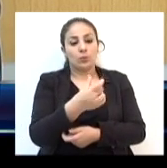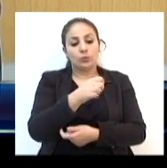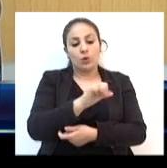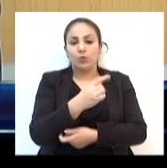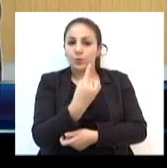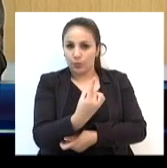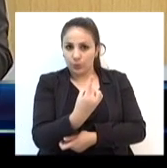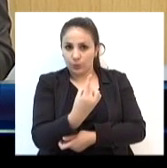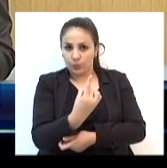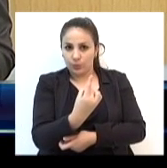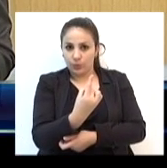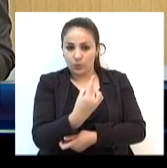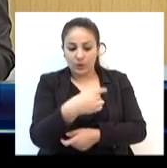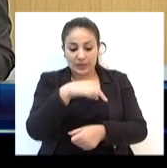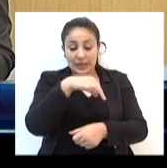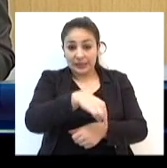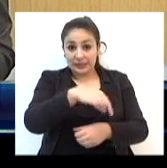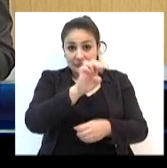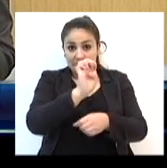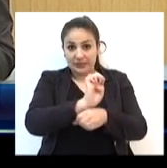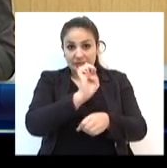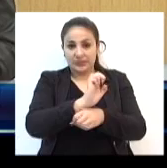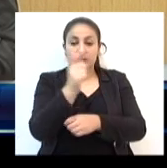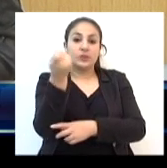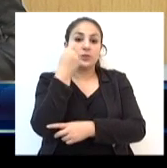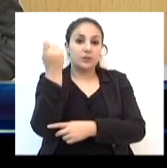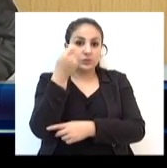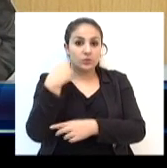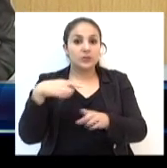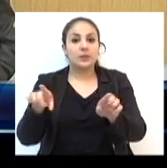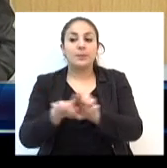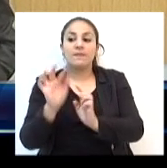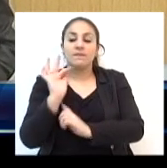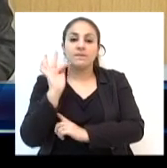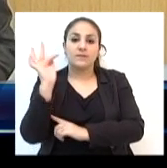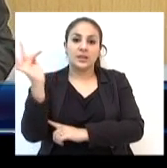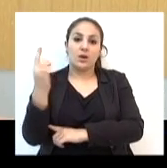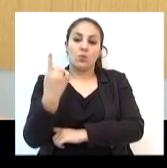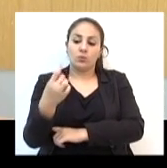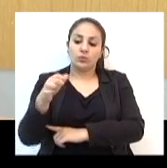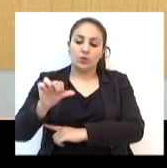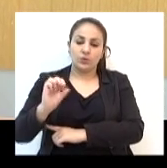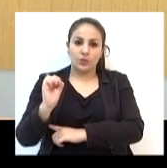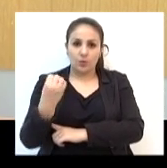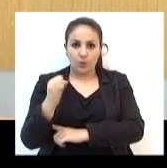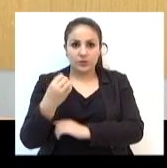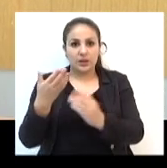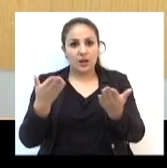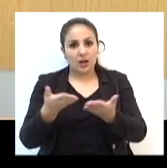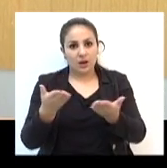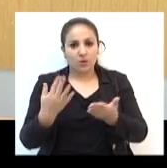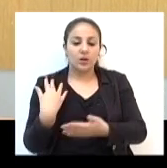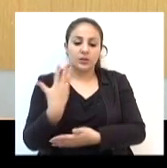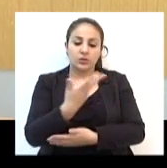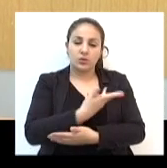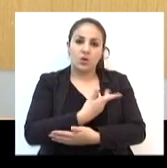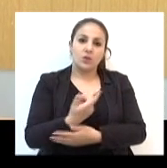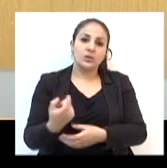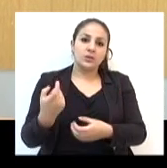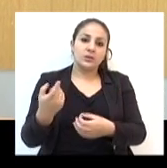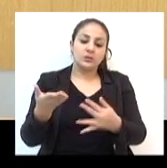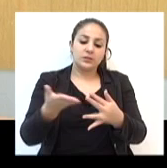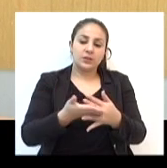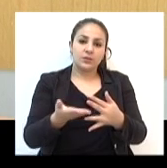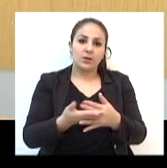191 nas estradas estaduais e 198 em federais. E agora nós vamos para o